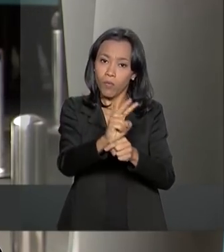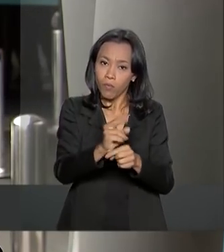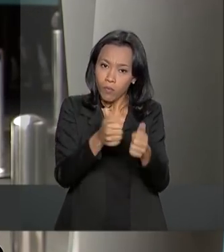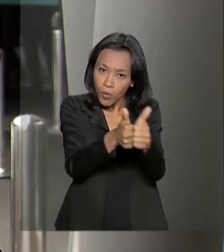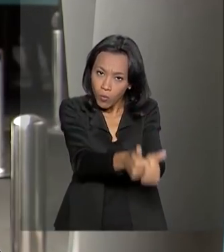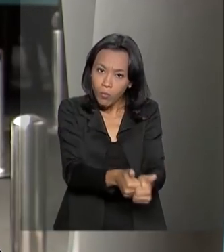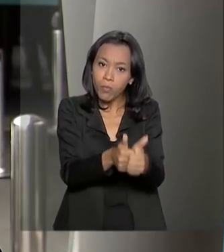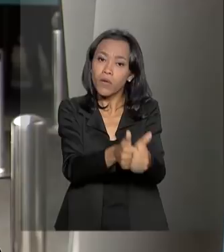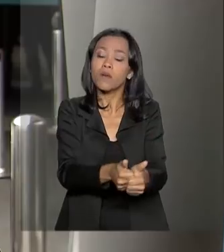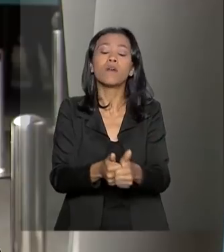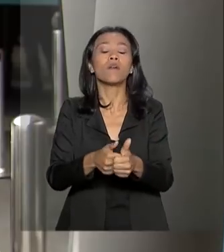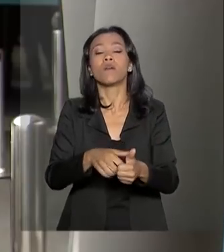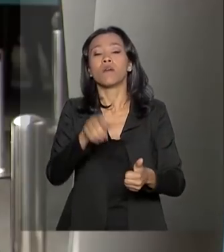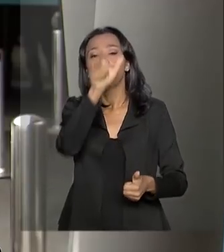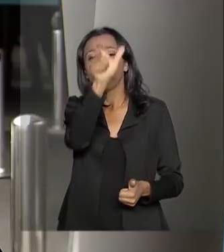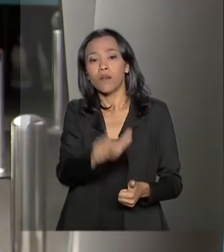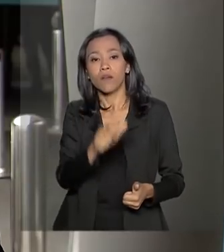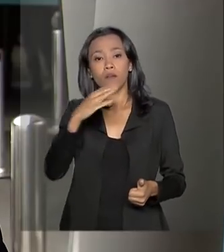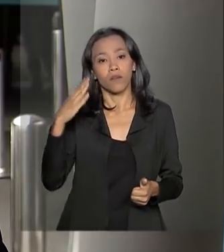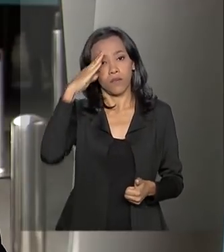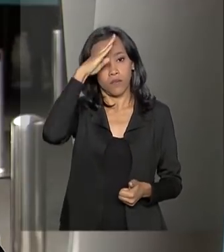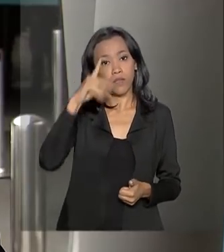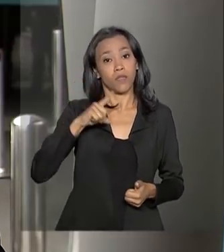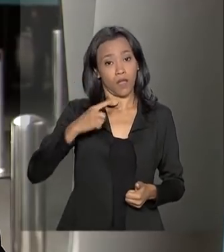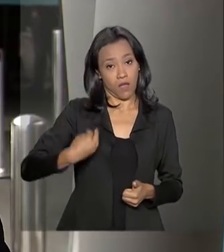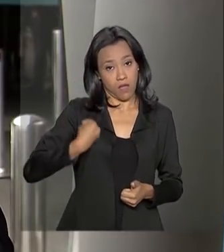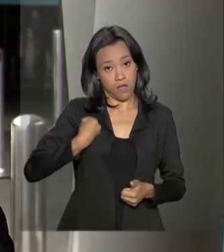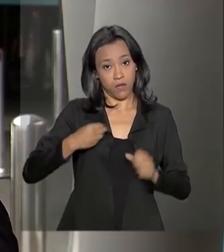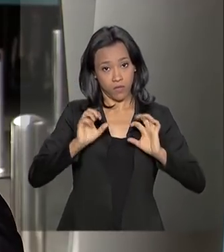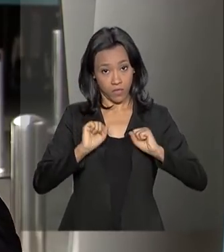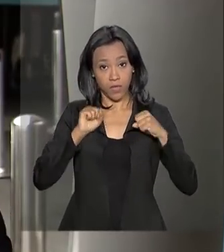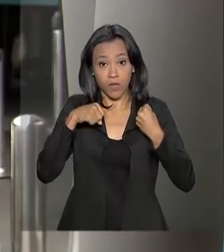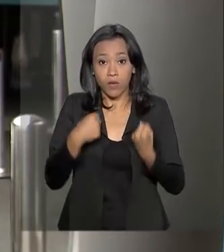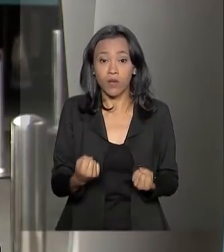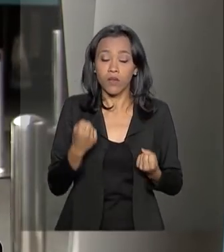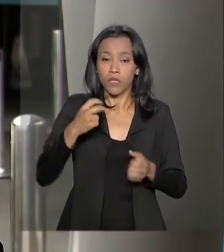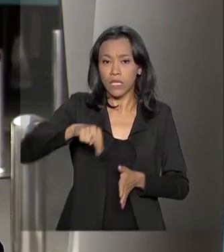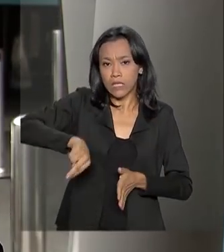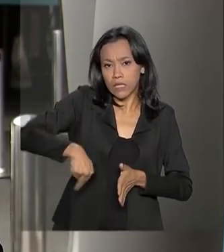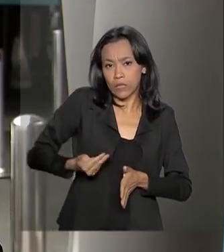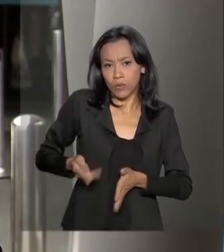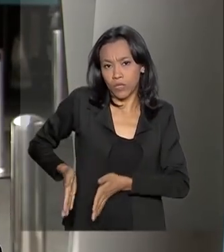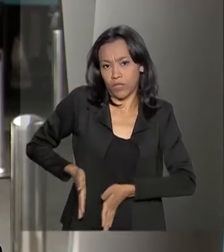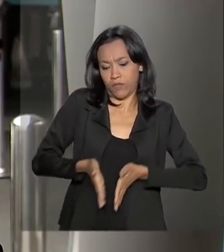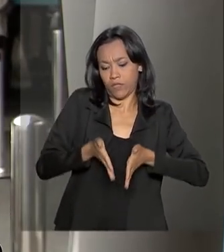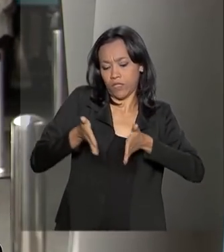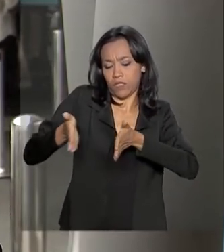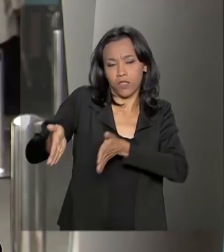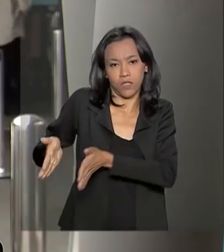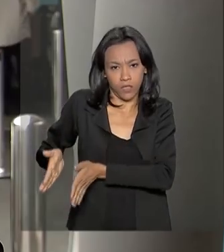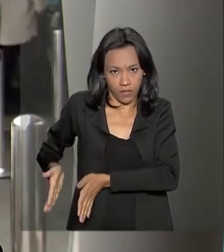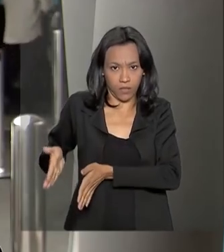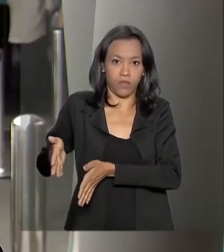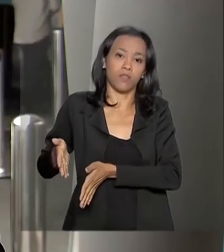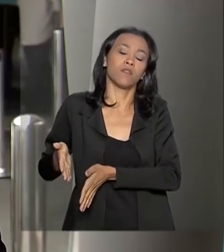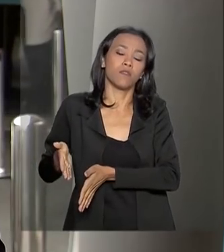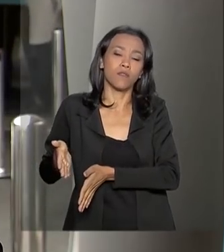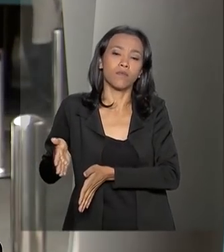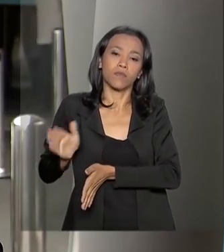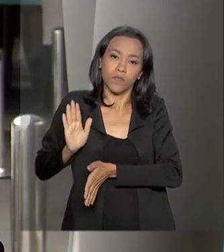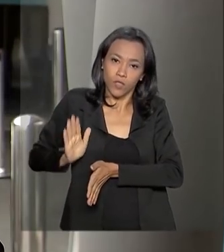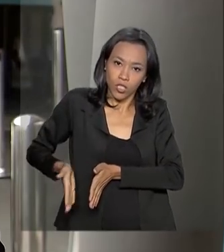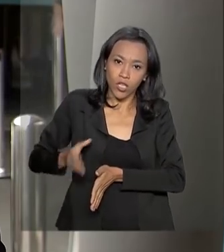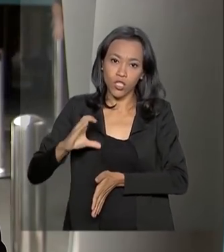Albert Einstein, na zona sul da capital paulista, onde ele se recupera da cirurgia que realizou para a retirada da